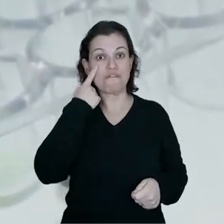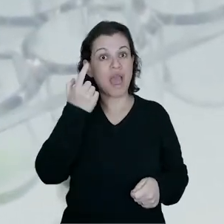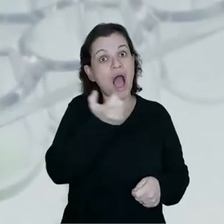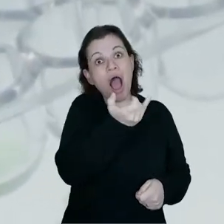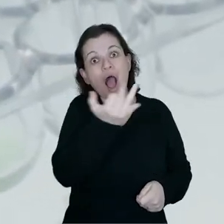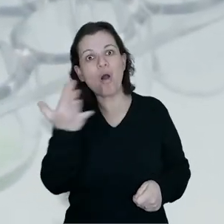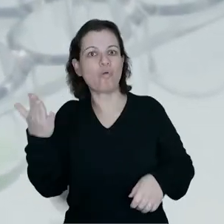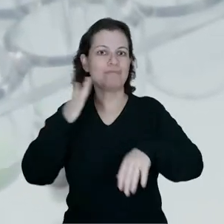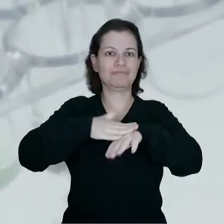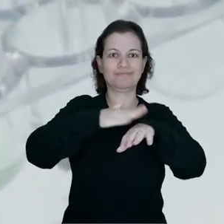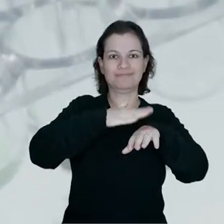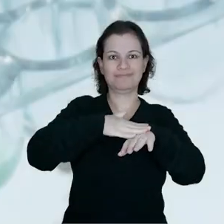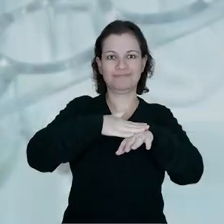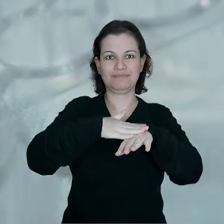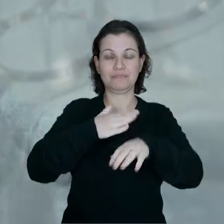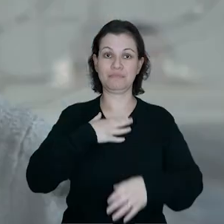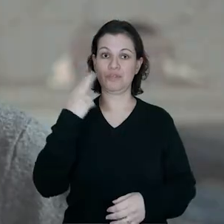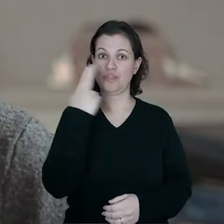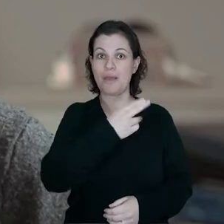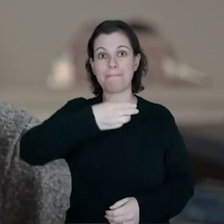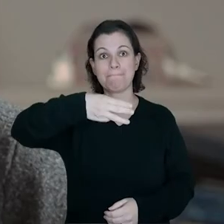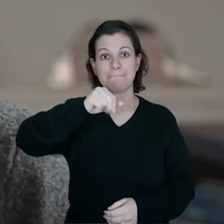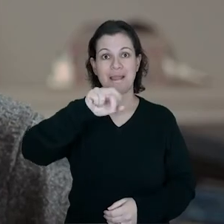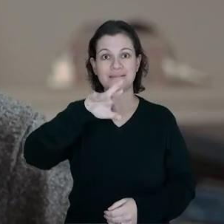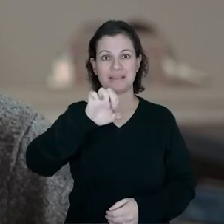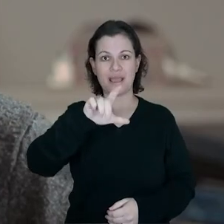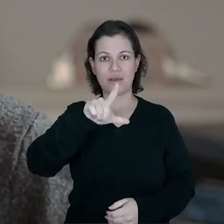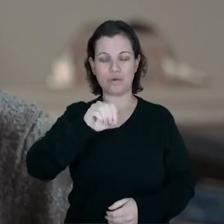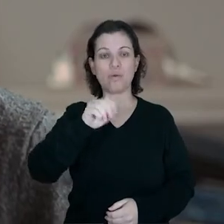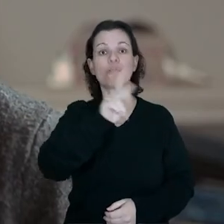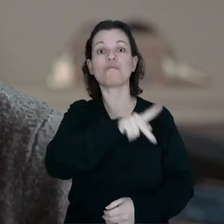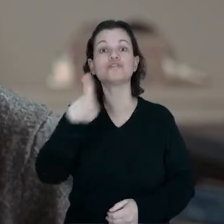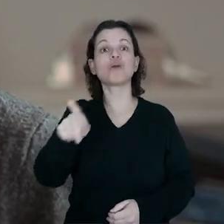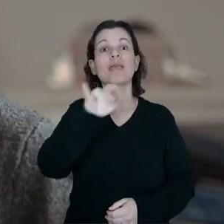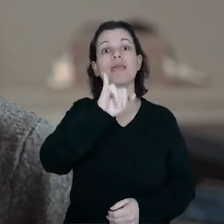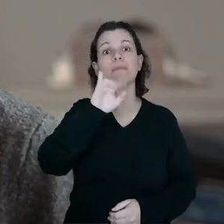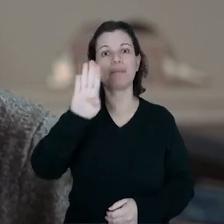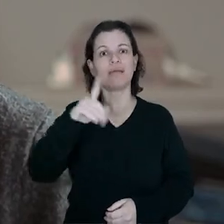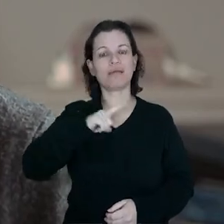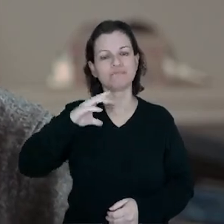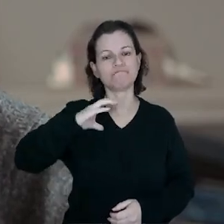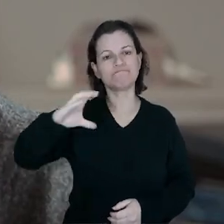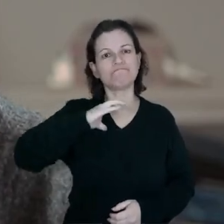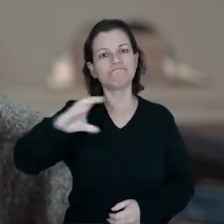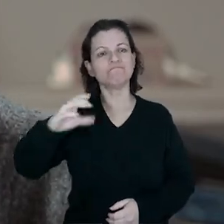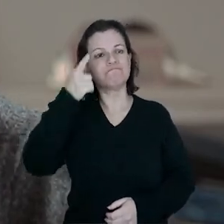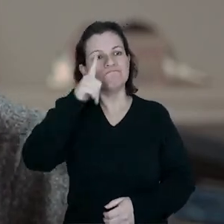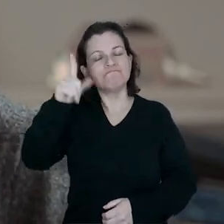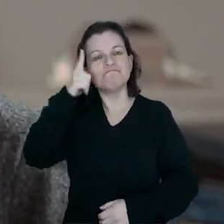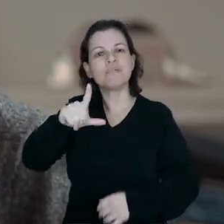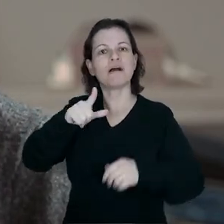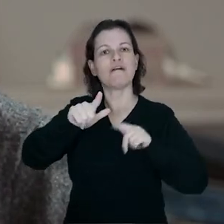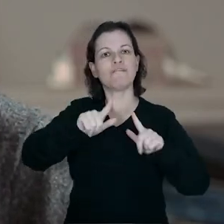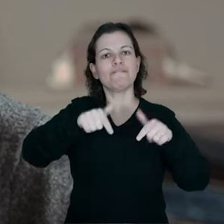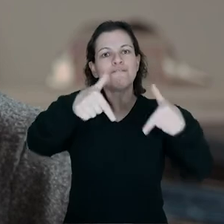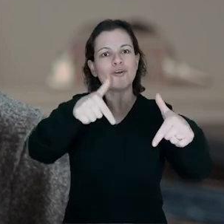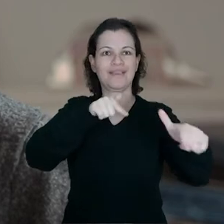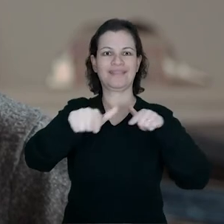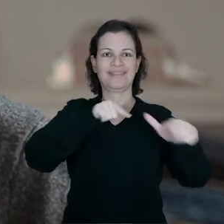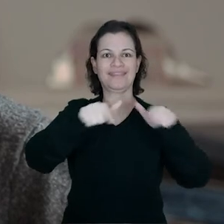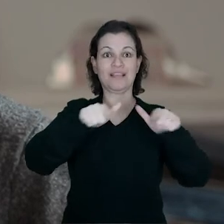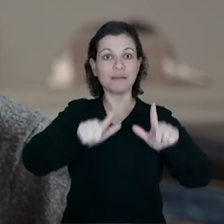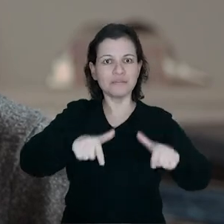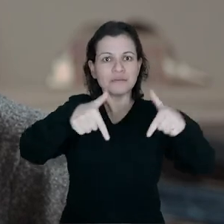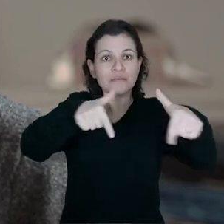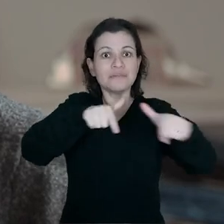Veremos algumas dessas ações. Meu nome é Marcelo Manosco, sou professor do Instituto de Biologia da Unicamp e coordeno a Frente de Captação de Recursos da Força-Tarefa.